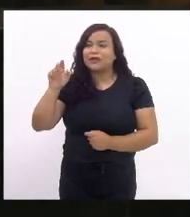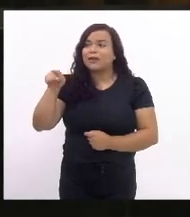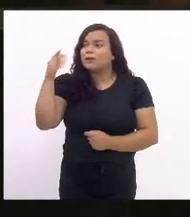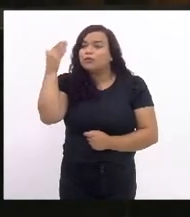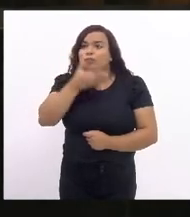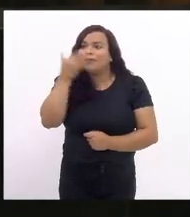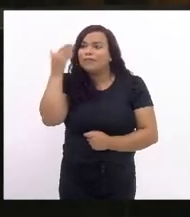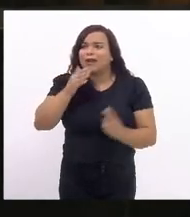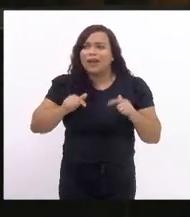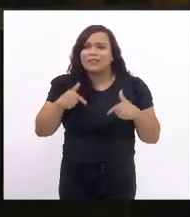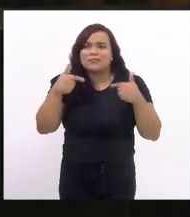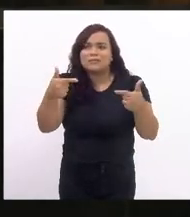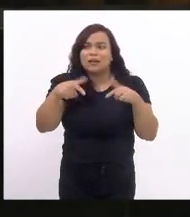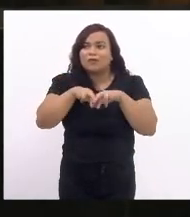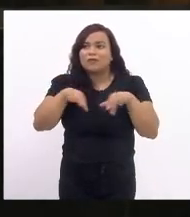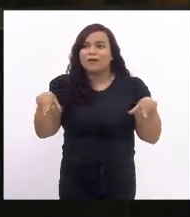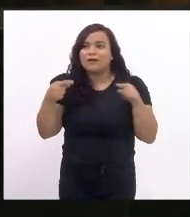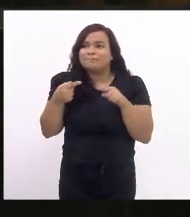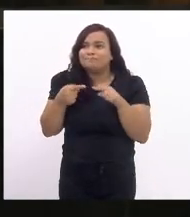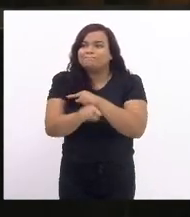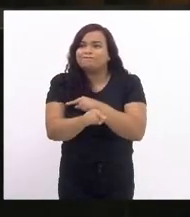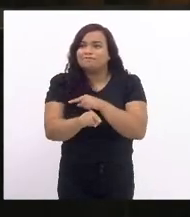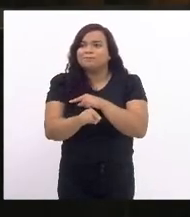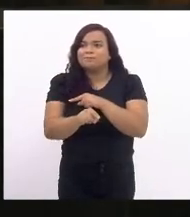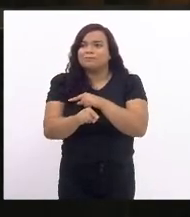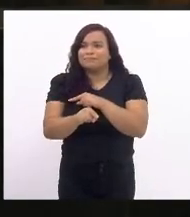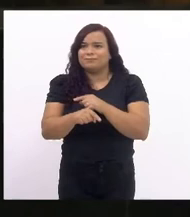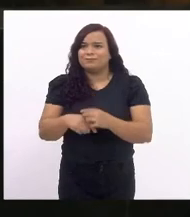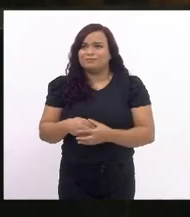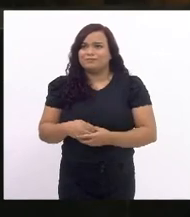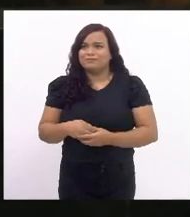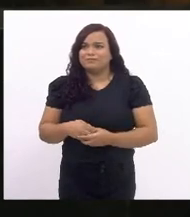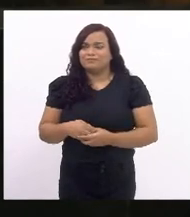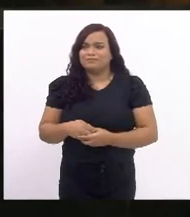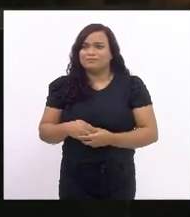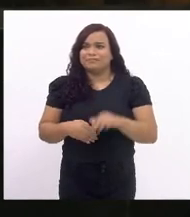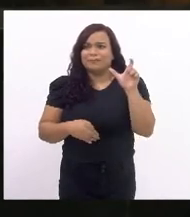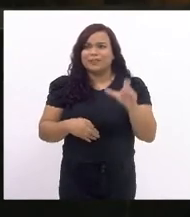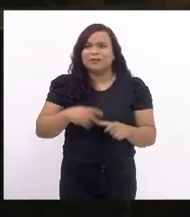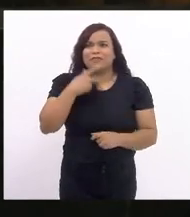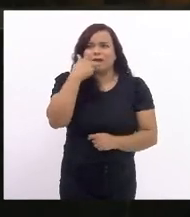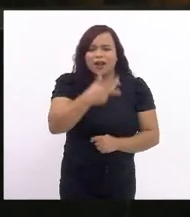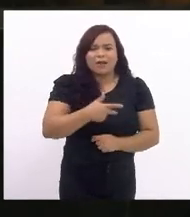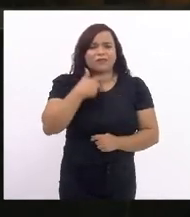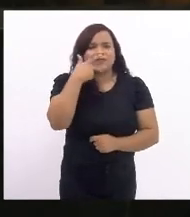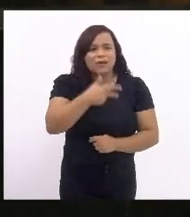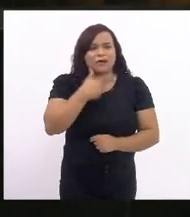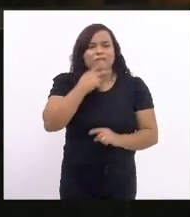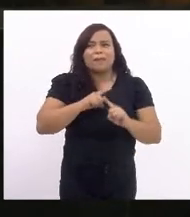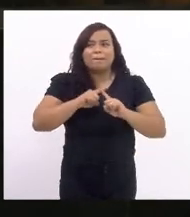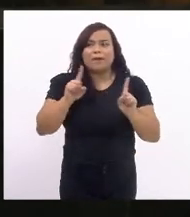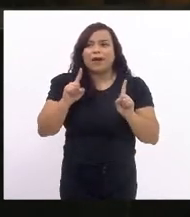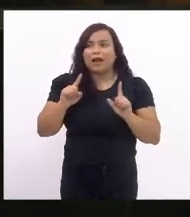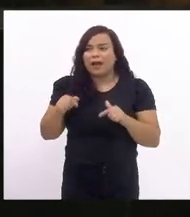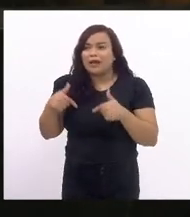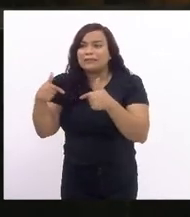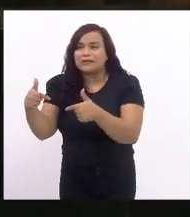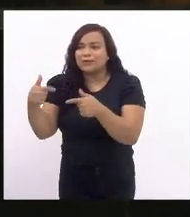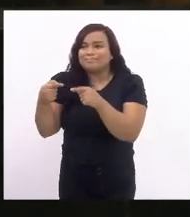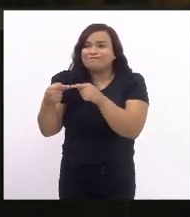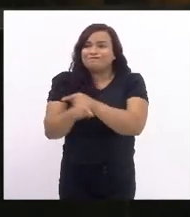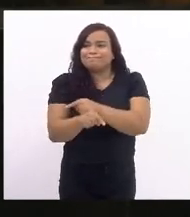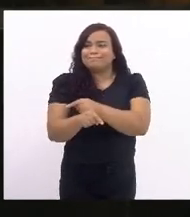deputada Tia Ju, condizente com as suas ações. Durante o seu período eleitoral em 2020,